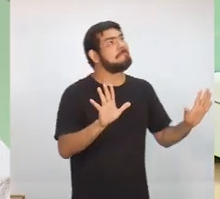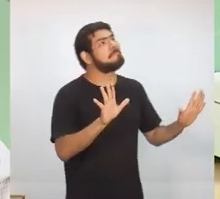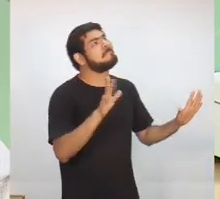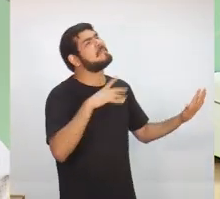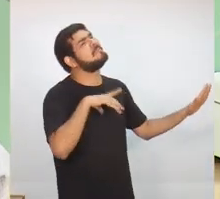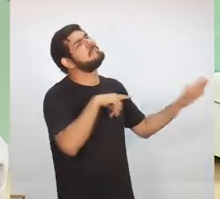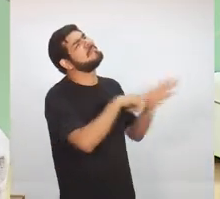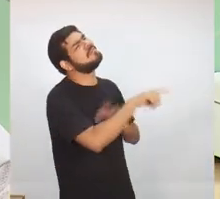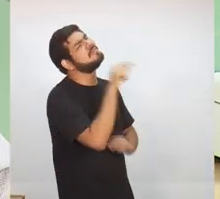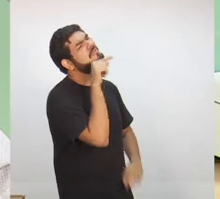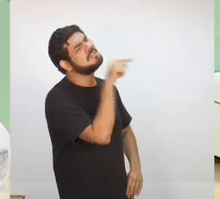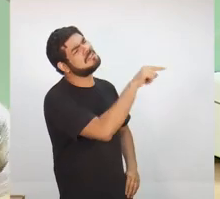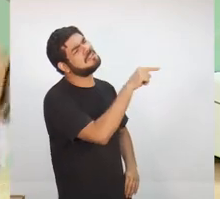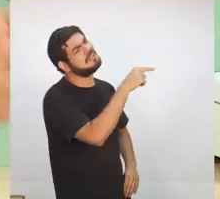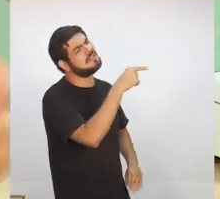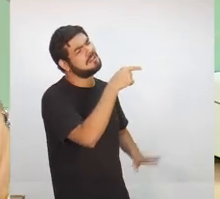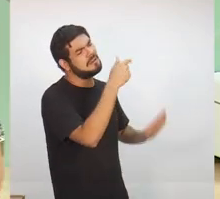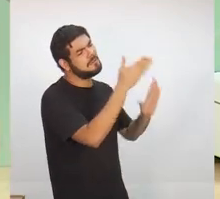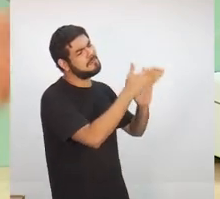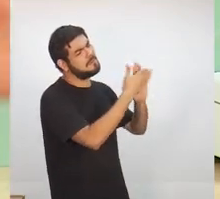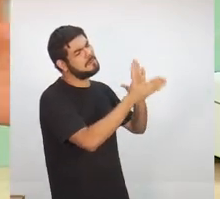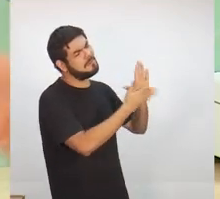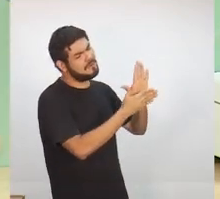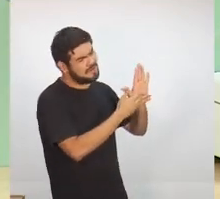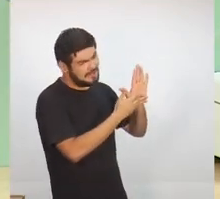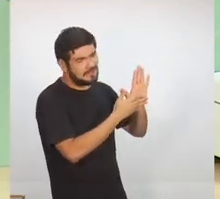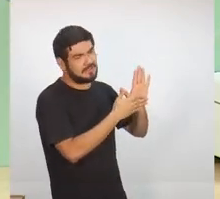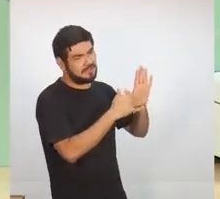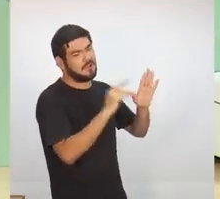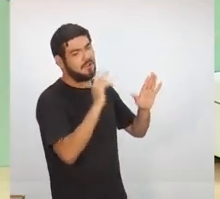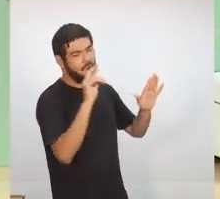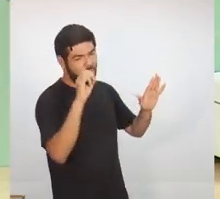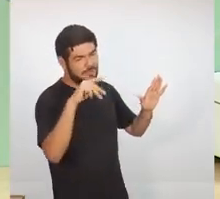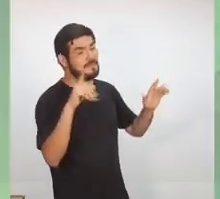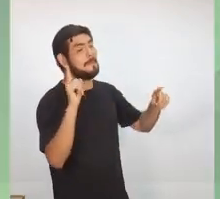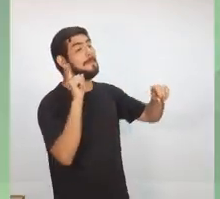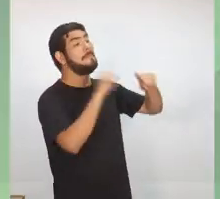você propõe além do Ronda no Bairro no seu programa de governo?